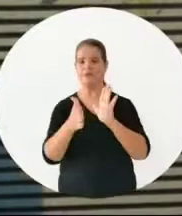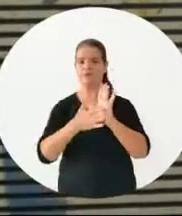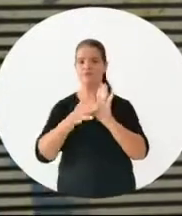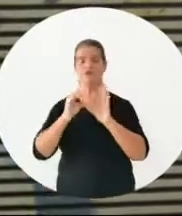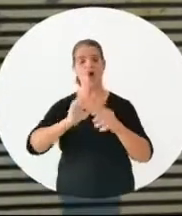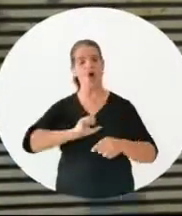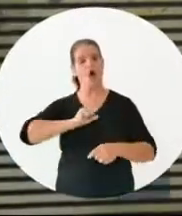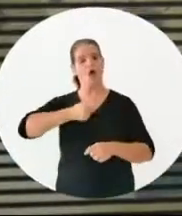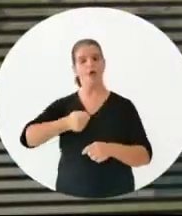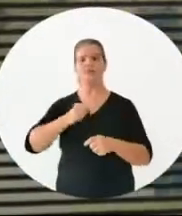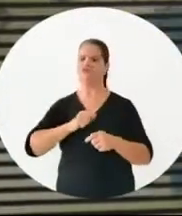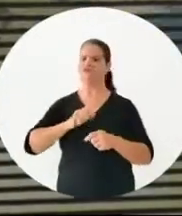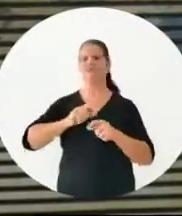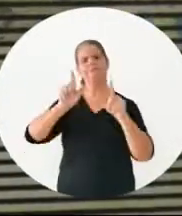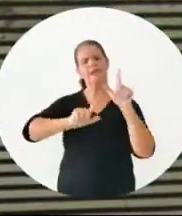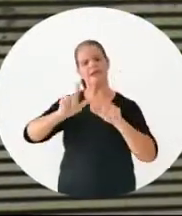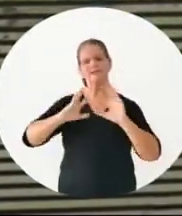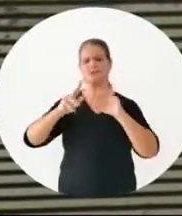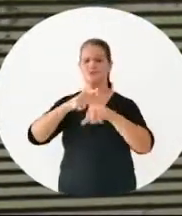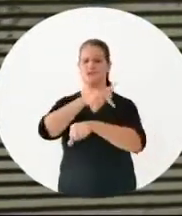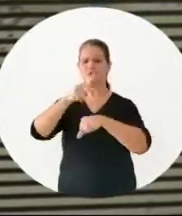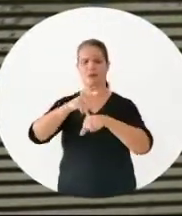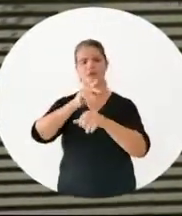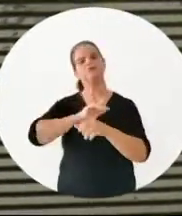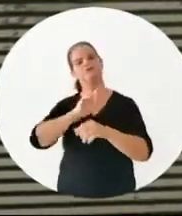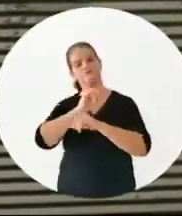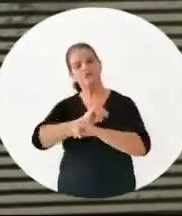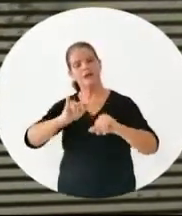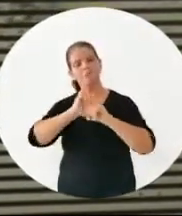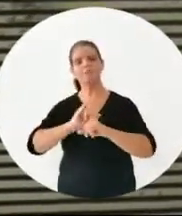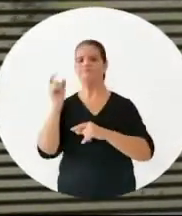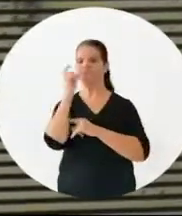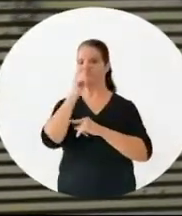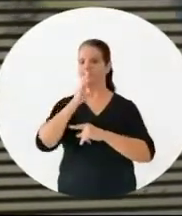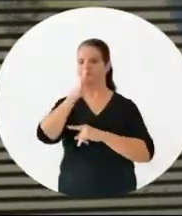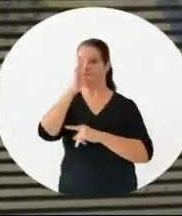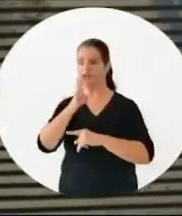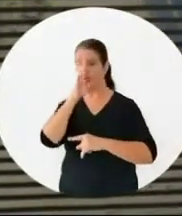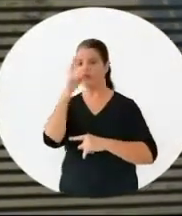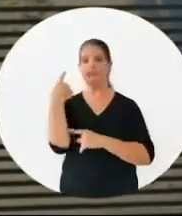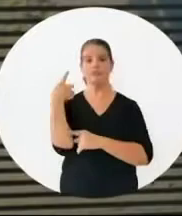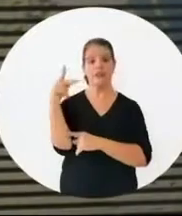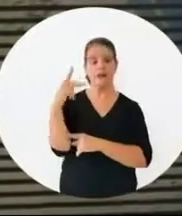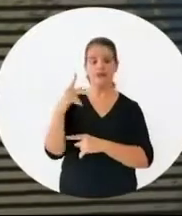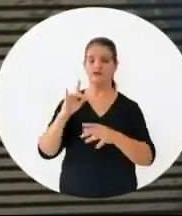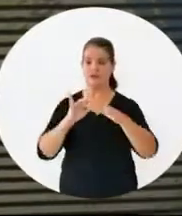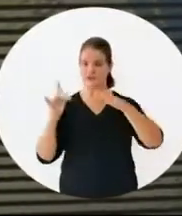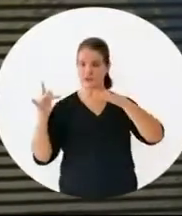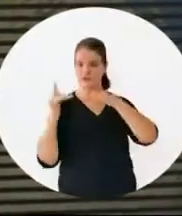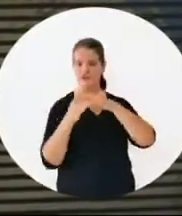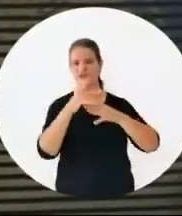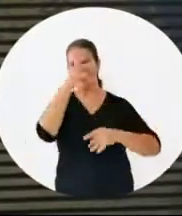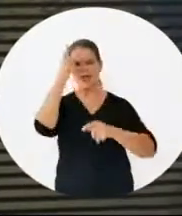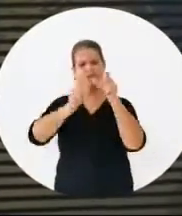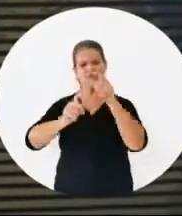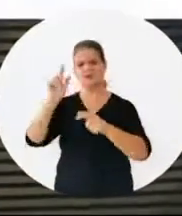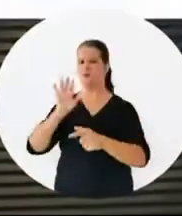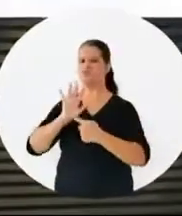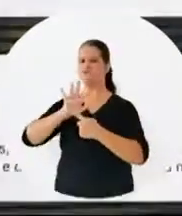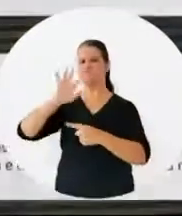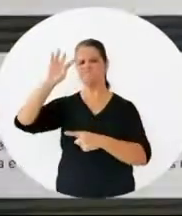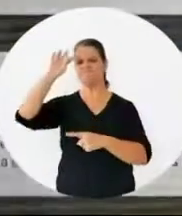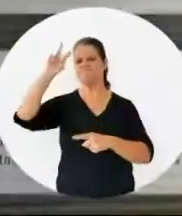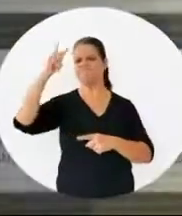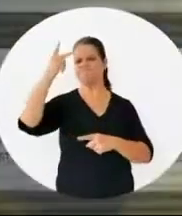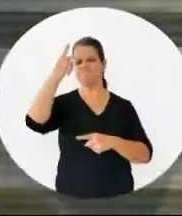proposta. Só ódio. A imprensa de todo o país está noticiando as calúnias e mentiras deles. Nas redes sociais, as